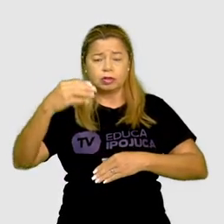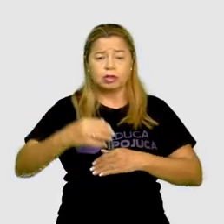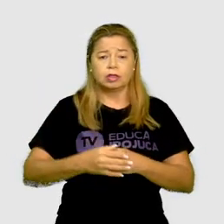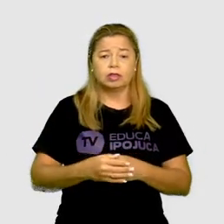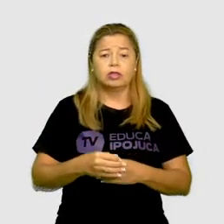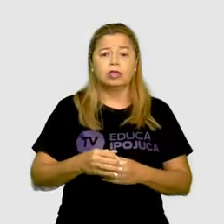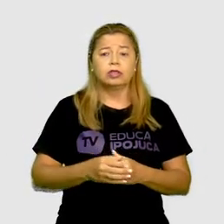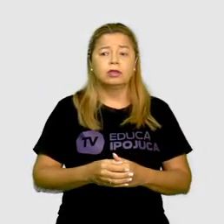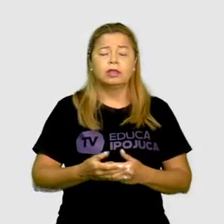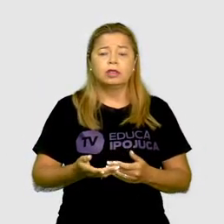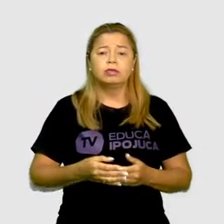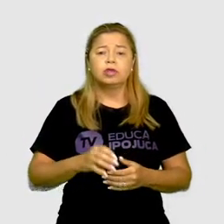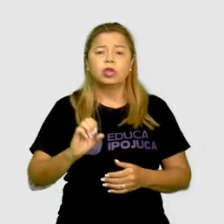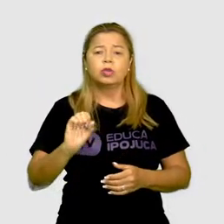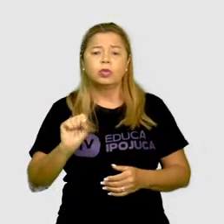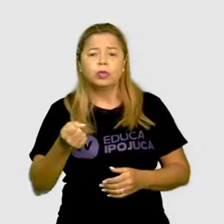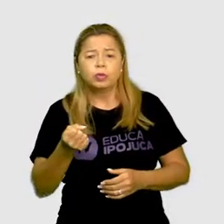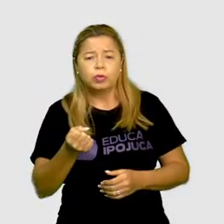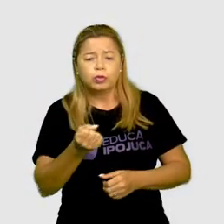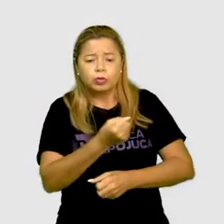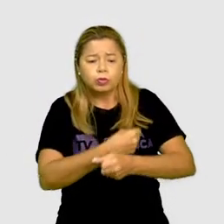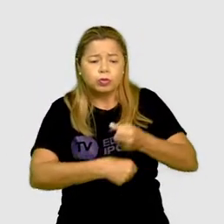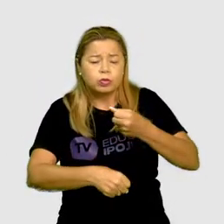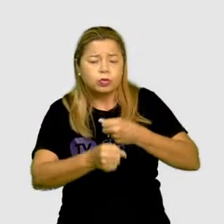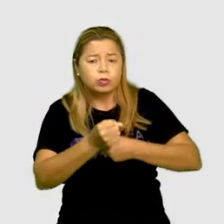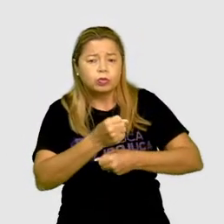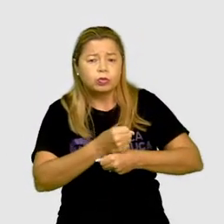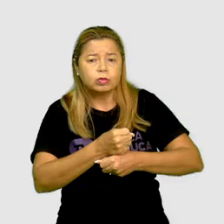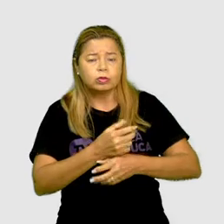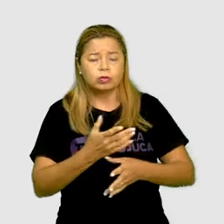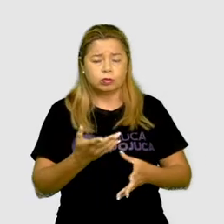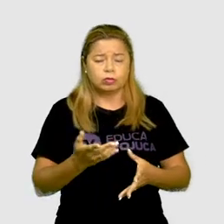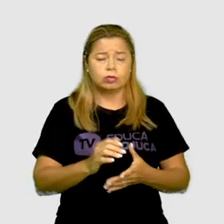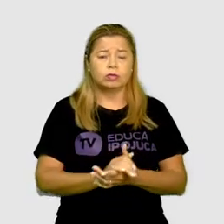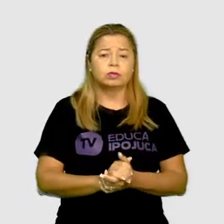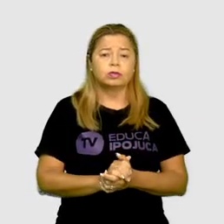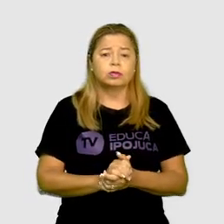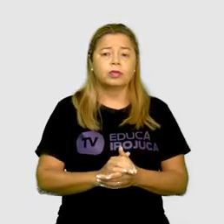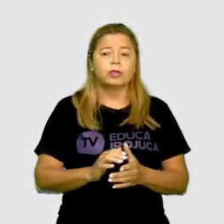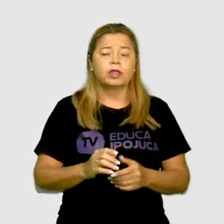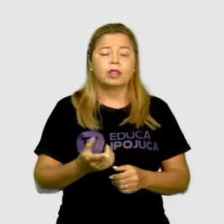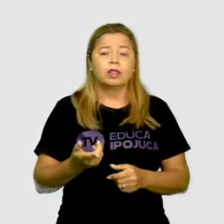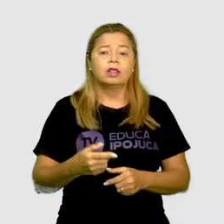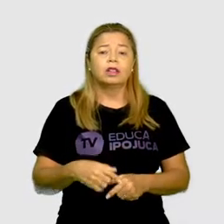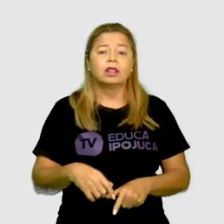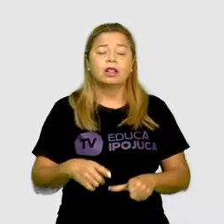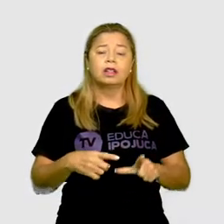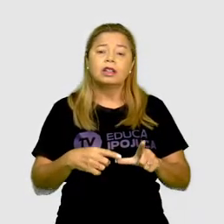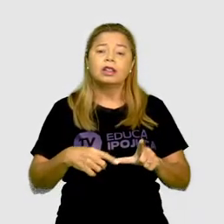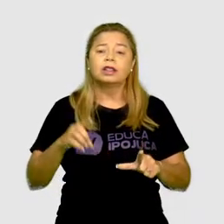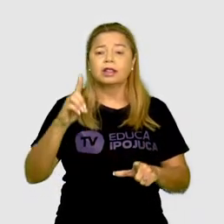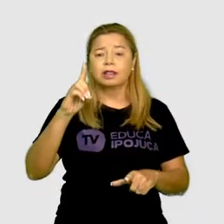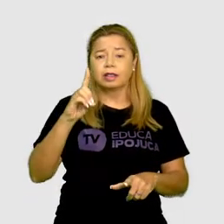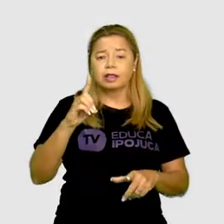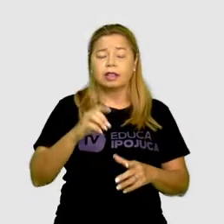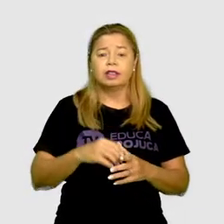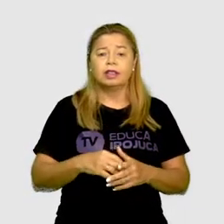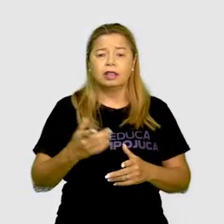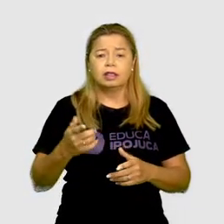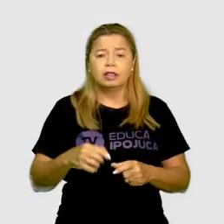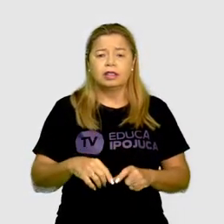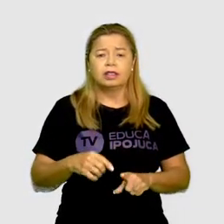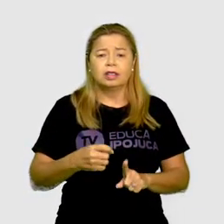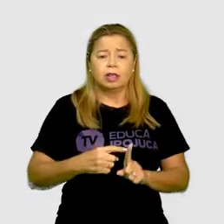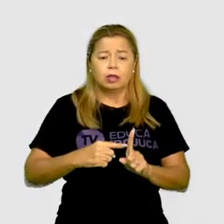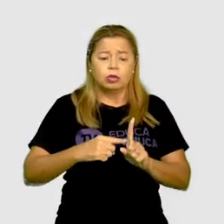anos luz. E na última alternativa nós temos graus Celsius e tonelada. E aí